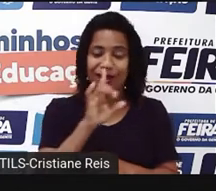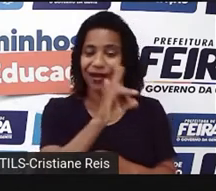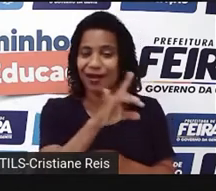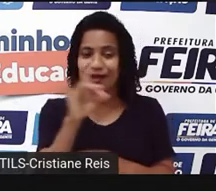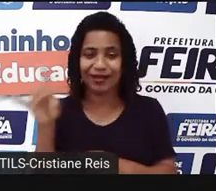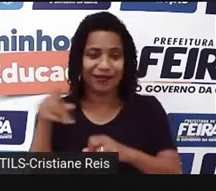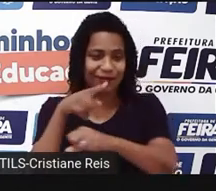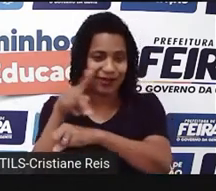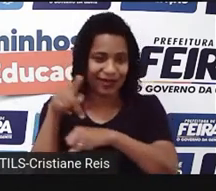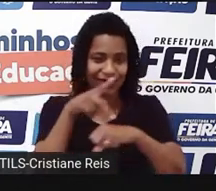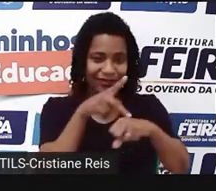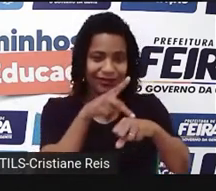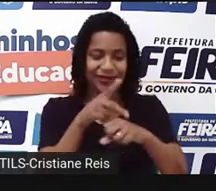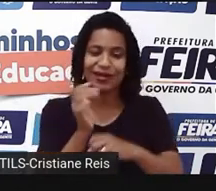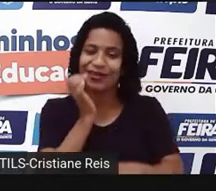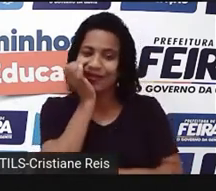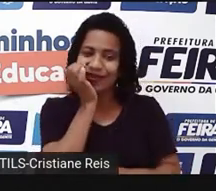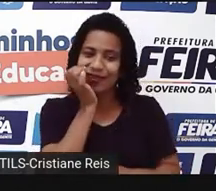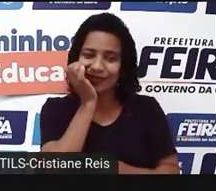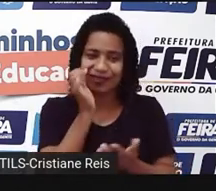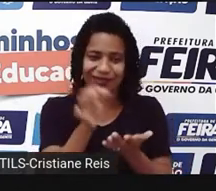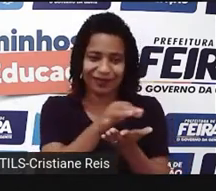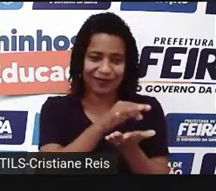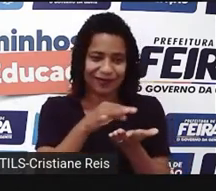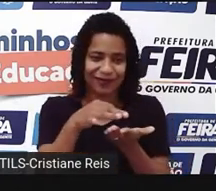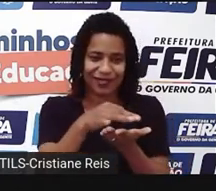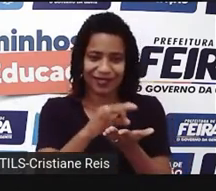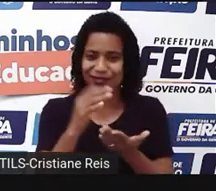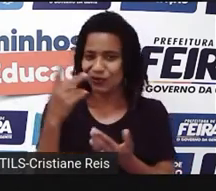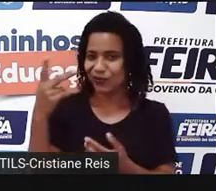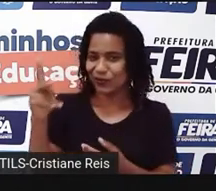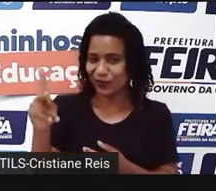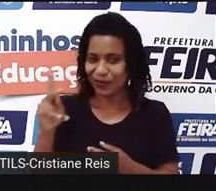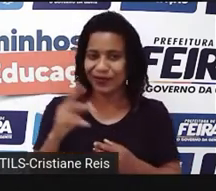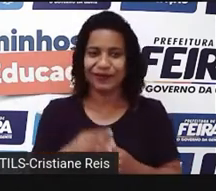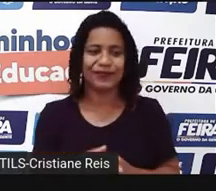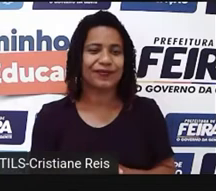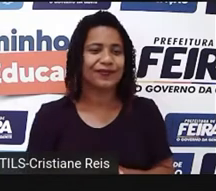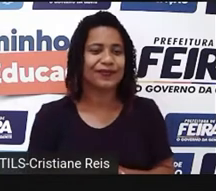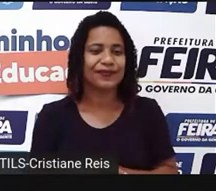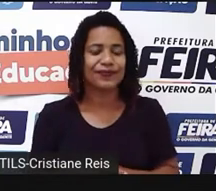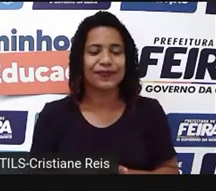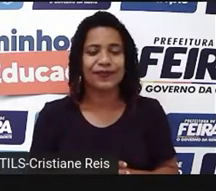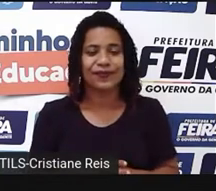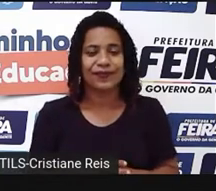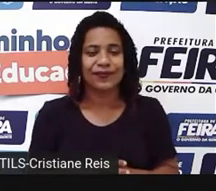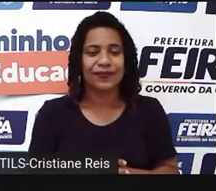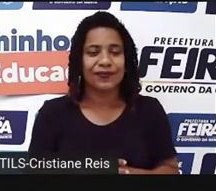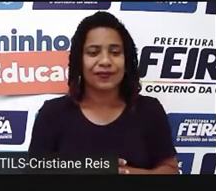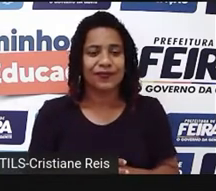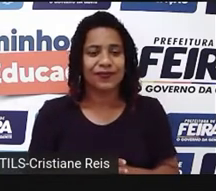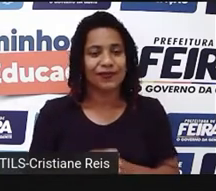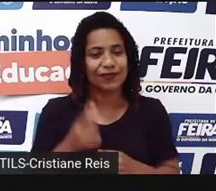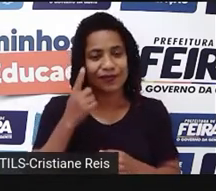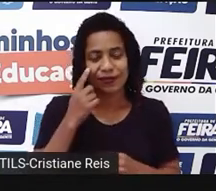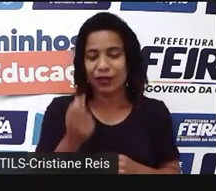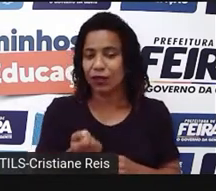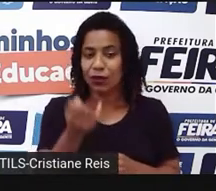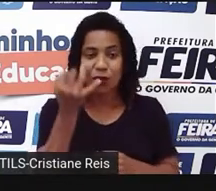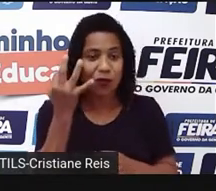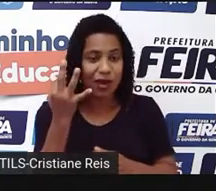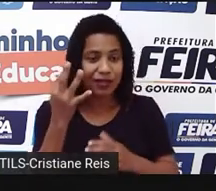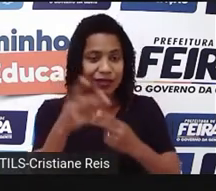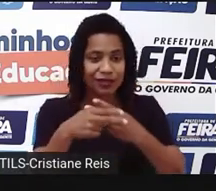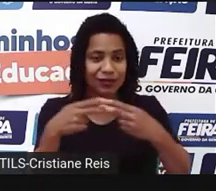moeda específica. Como nós vamos agora perguntar sobre a quantidade de produtos consumidos, Então,